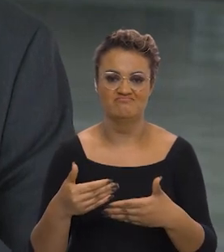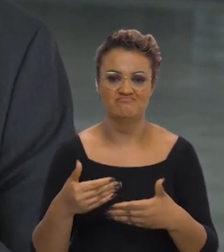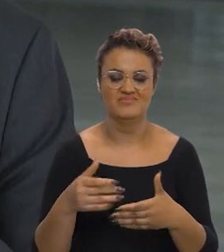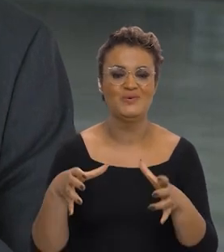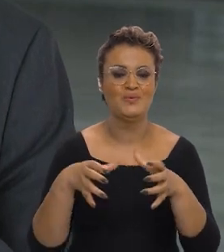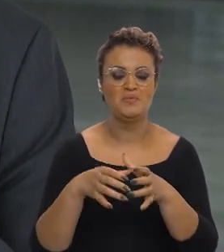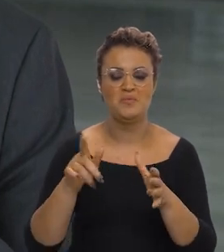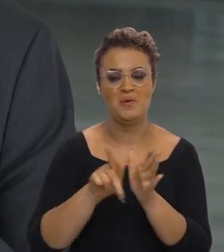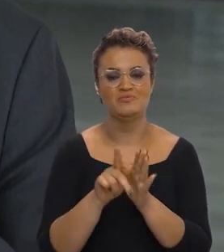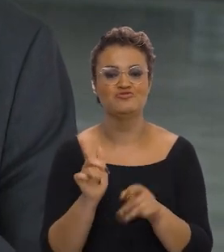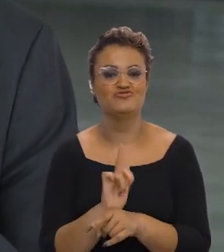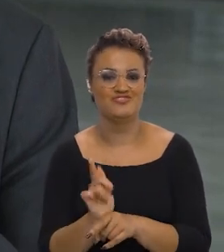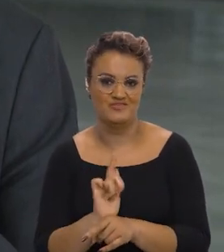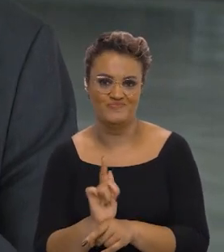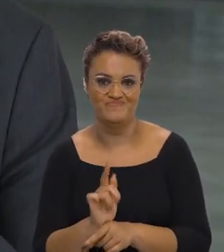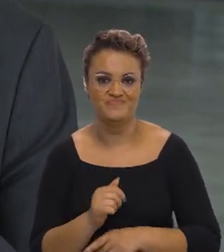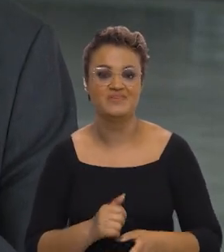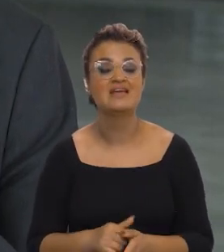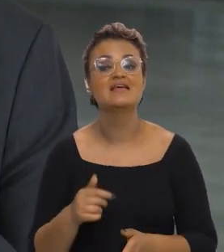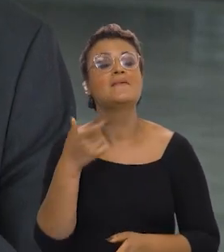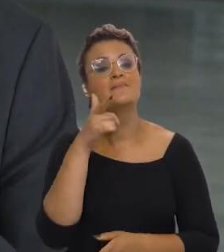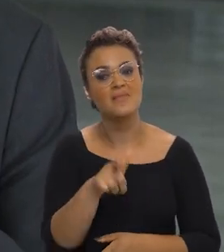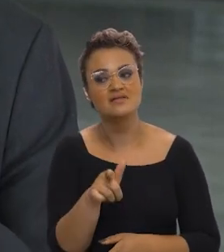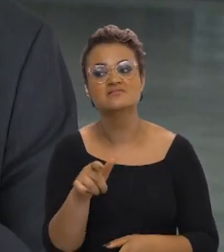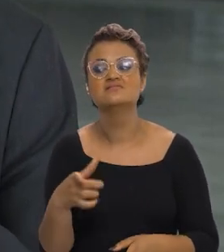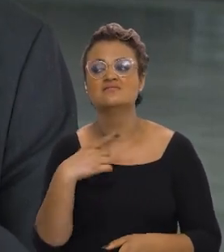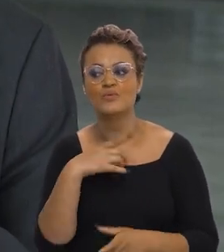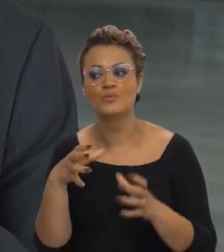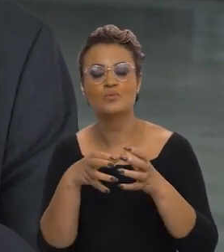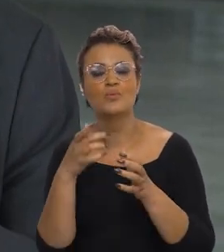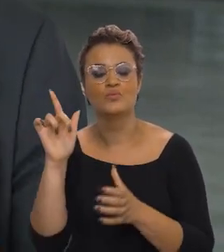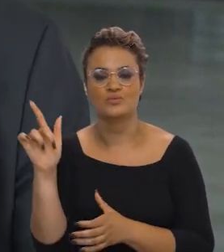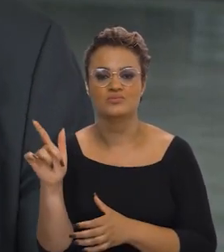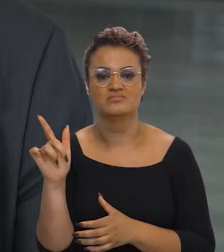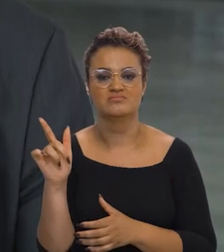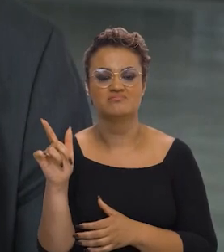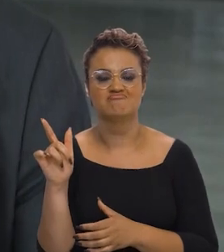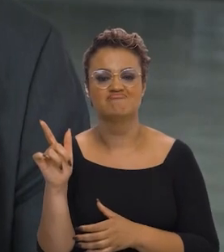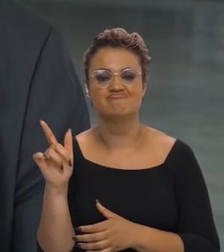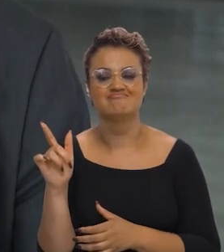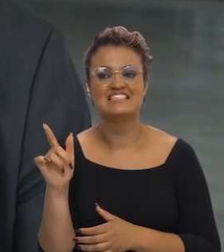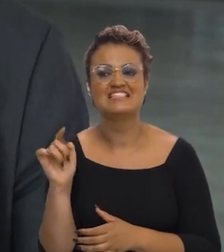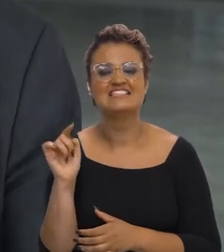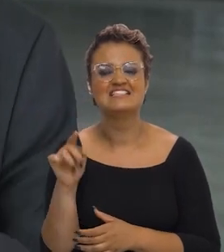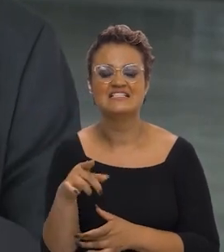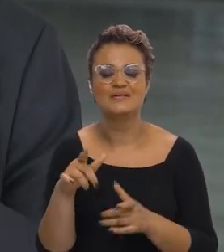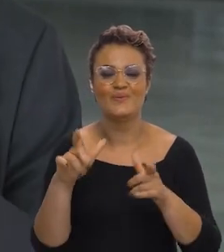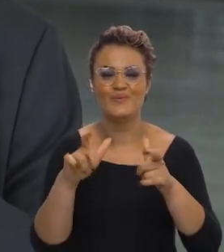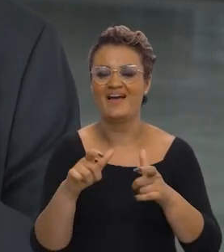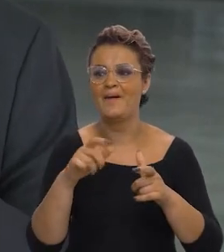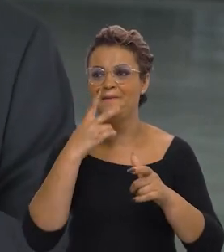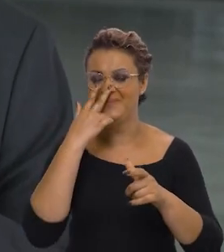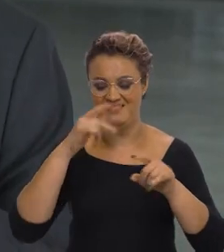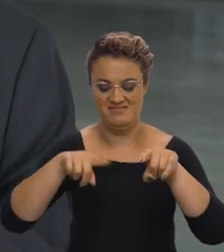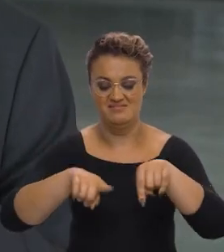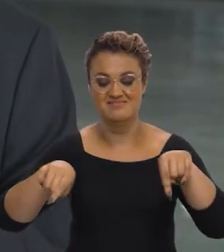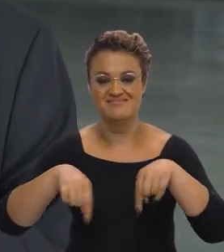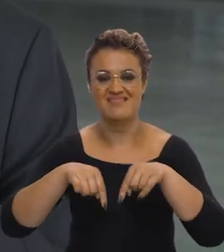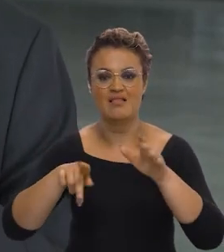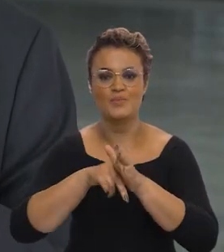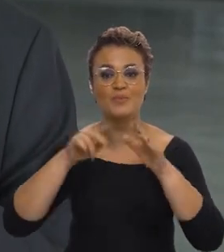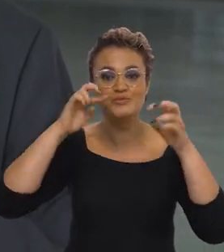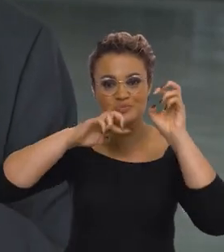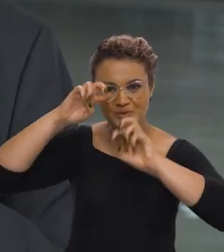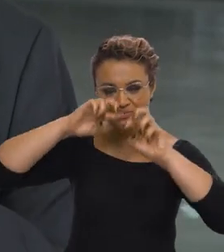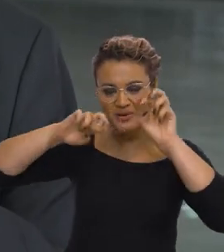o comitê gestor, mas tem um comitê e salas, que a gente chama de salas de